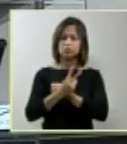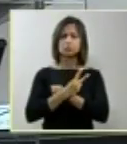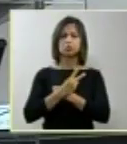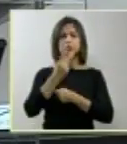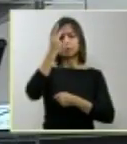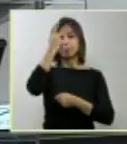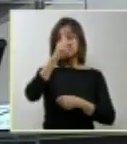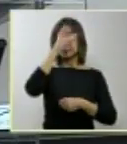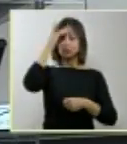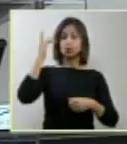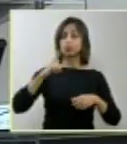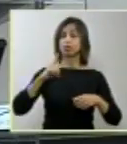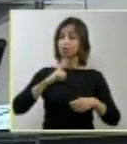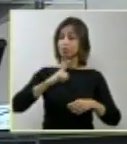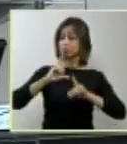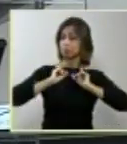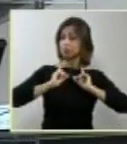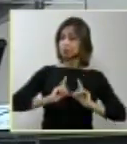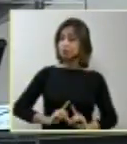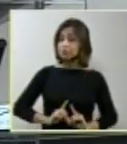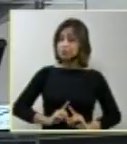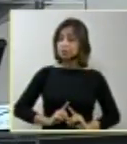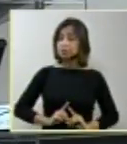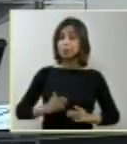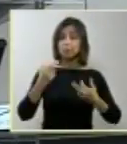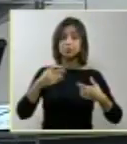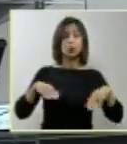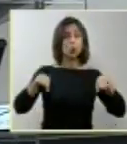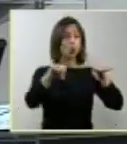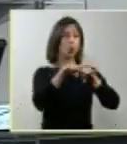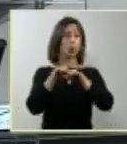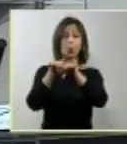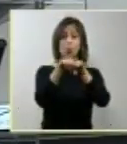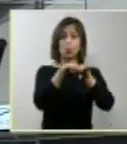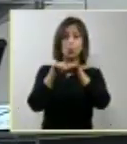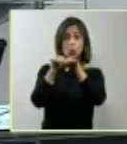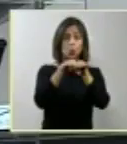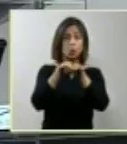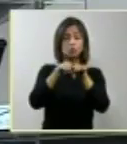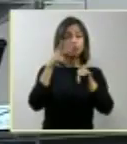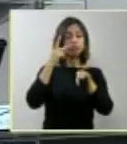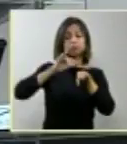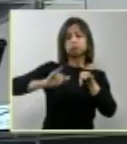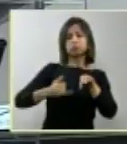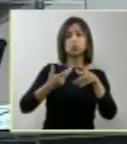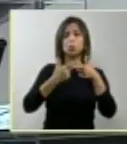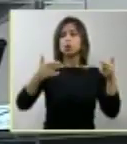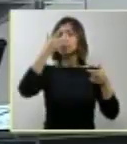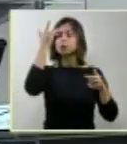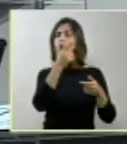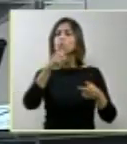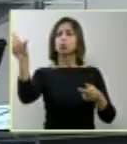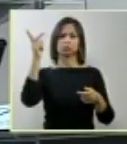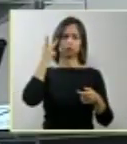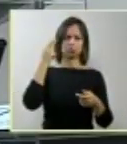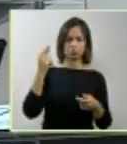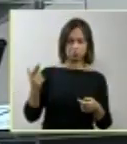com deficiência, com igualdade de oportunidades com as demais pessoas.